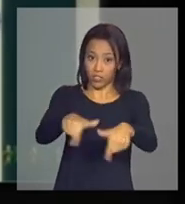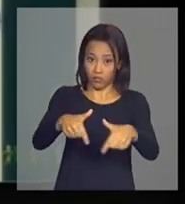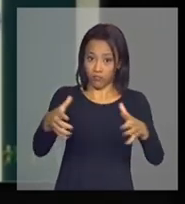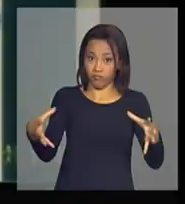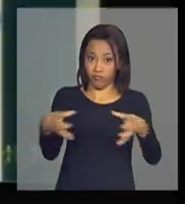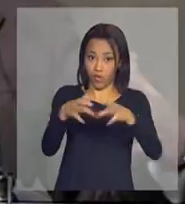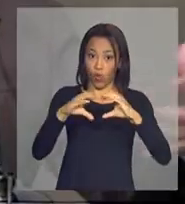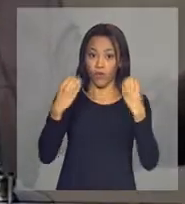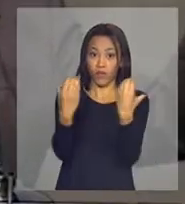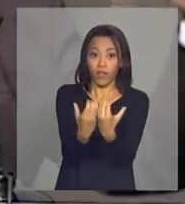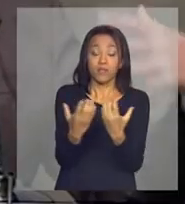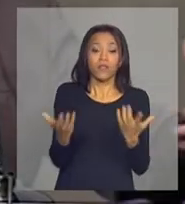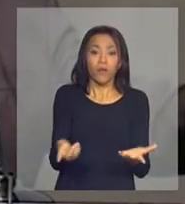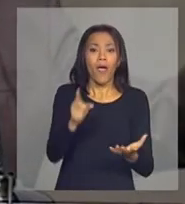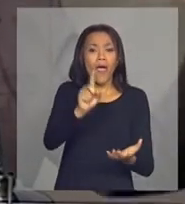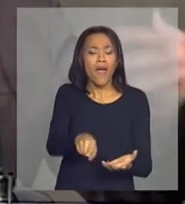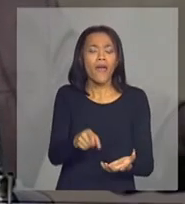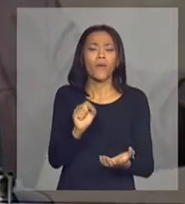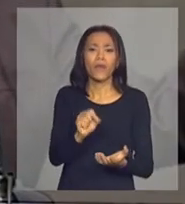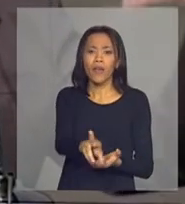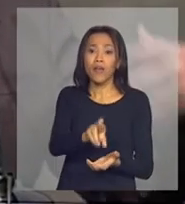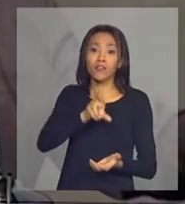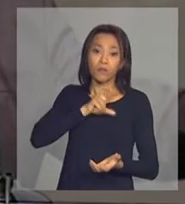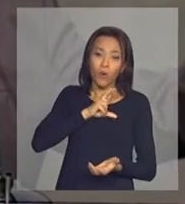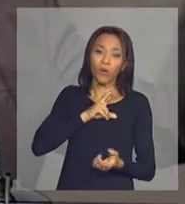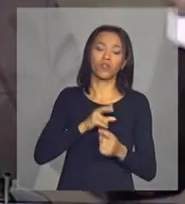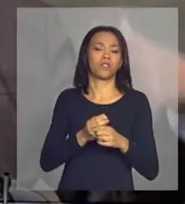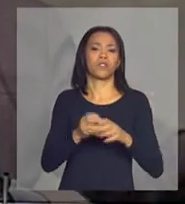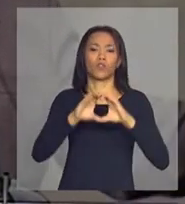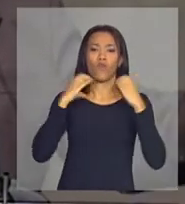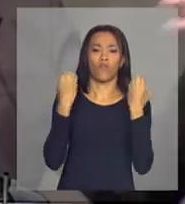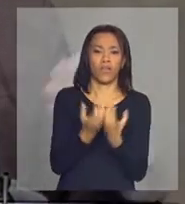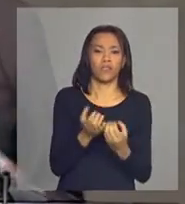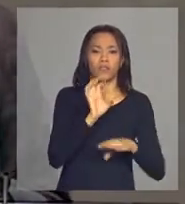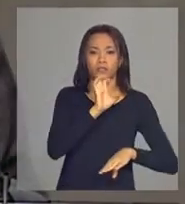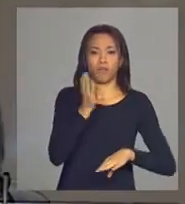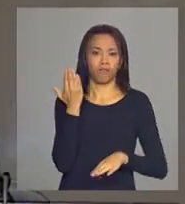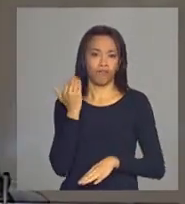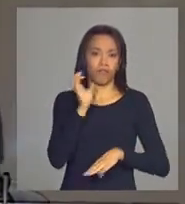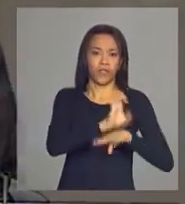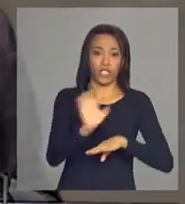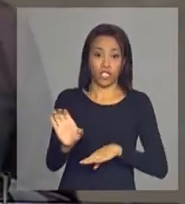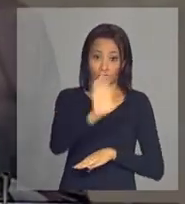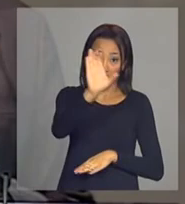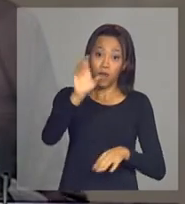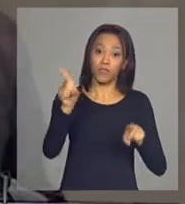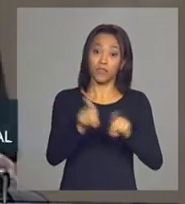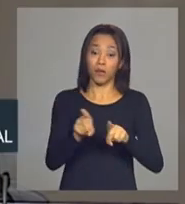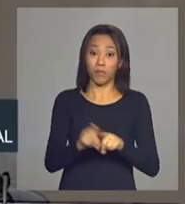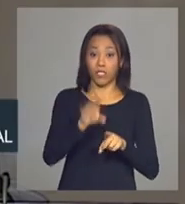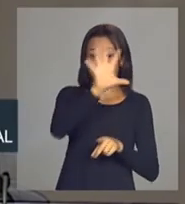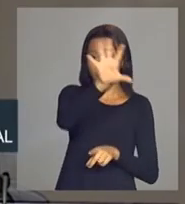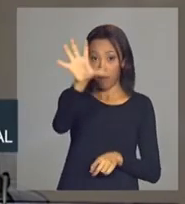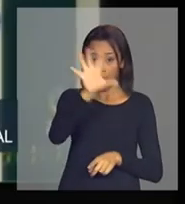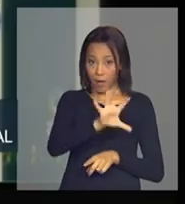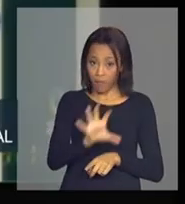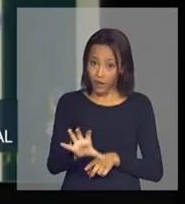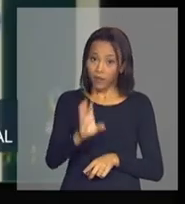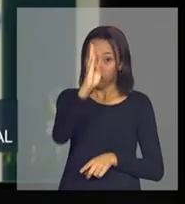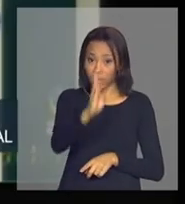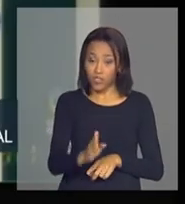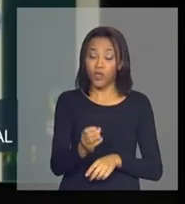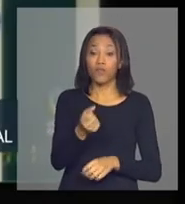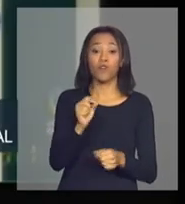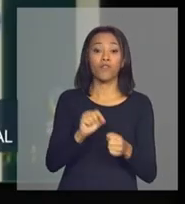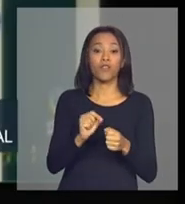análise das contribuições que vieram das conferências estaduais, das conferências macro-regionais que foram realizadas no